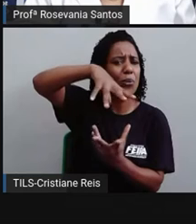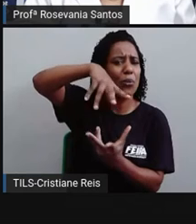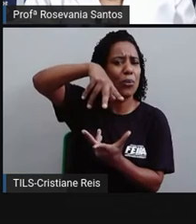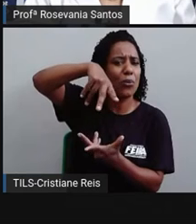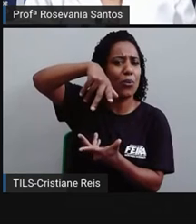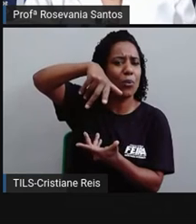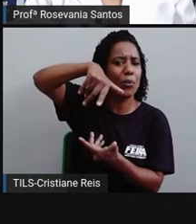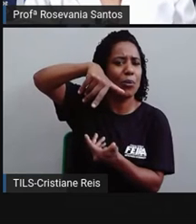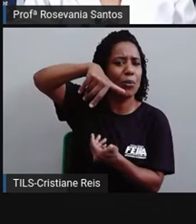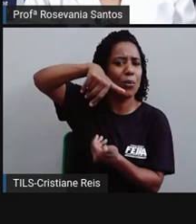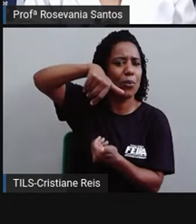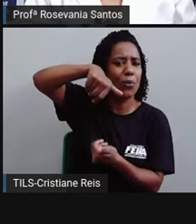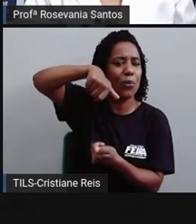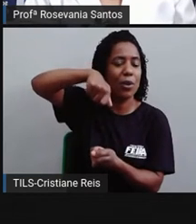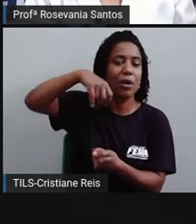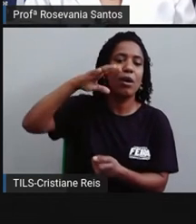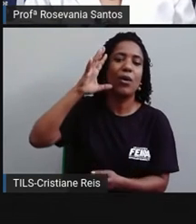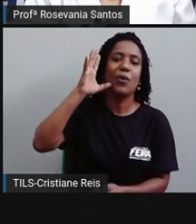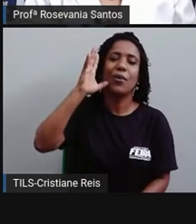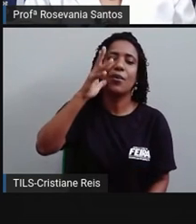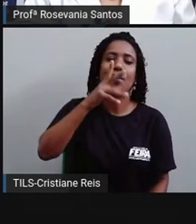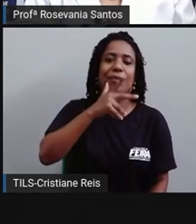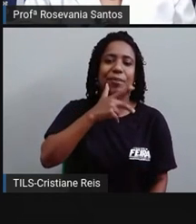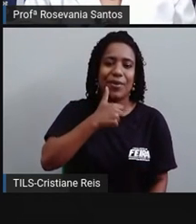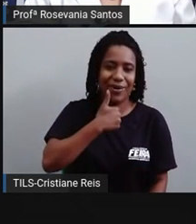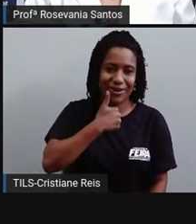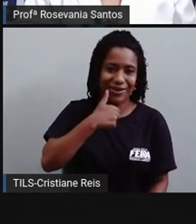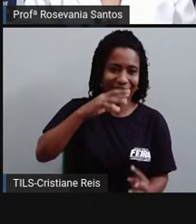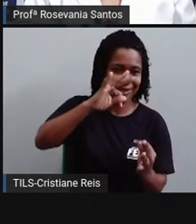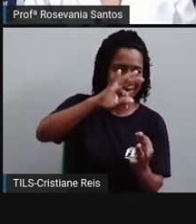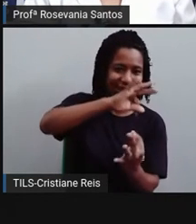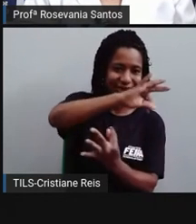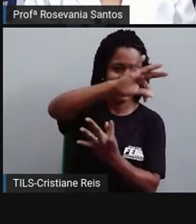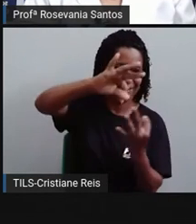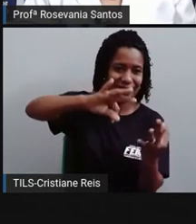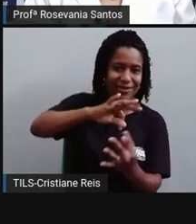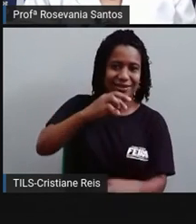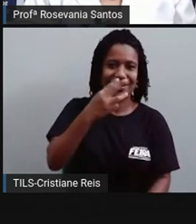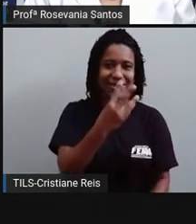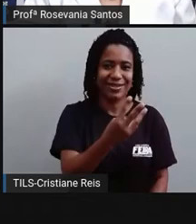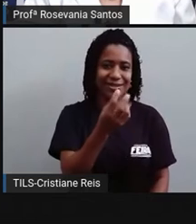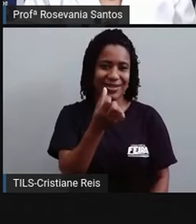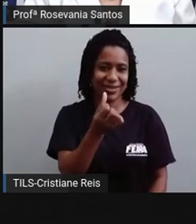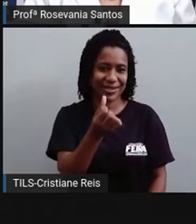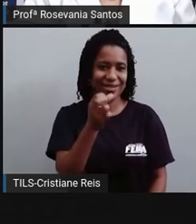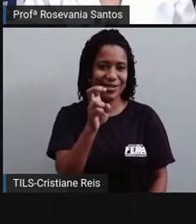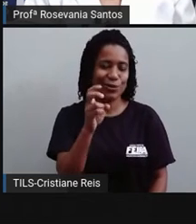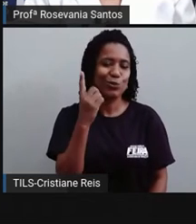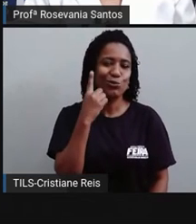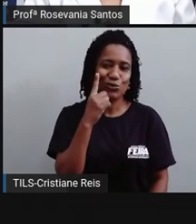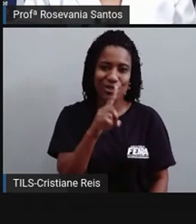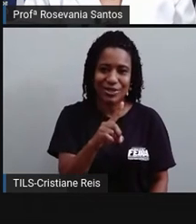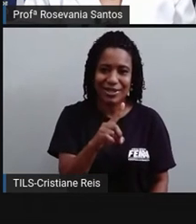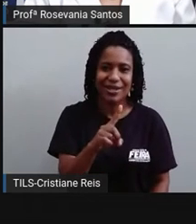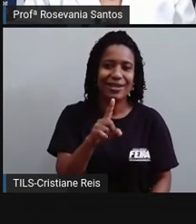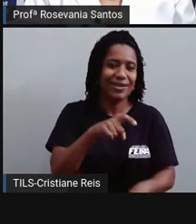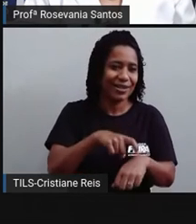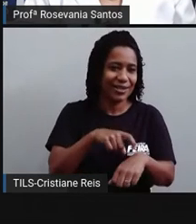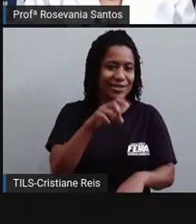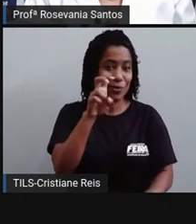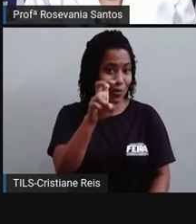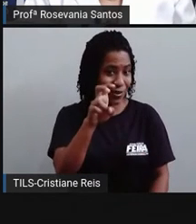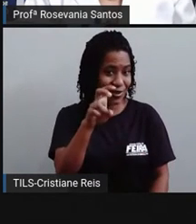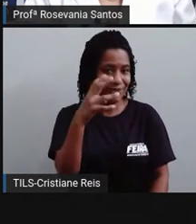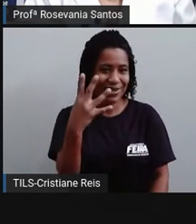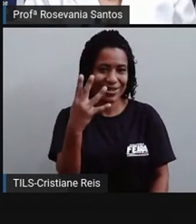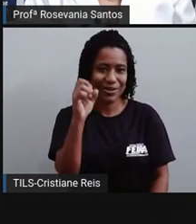dias e as 5 horas e 48 minutos. Como a gente tem essa distorção, né, que vai sendo corrigida